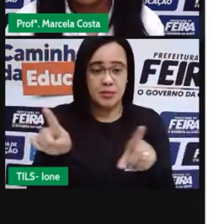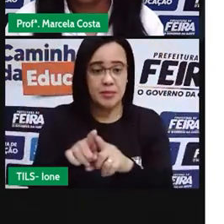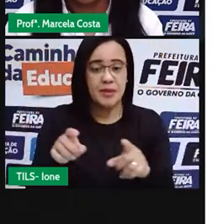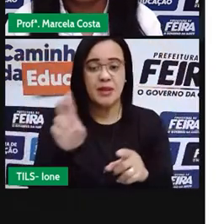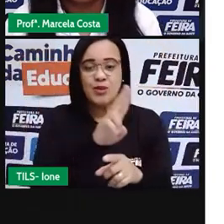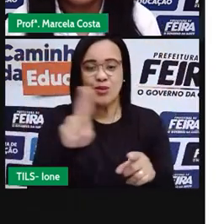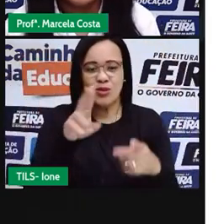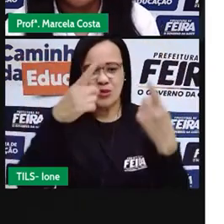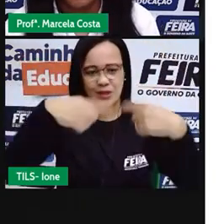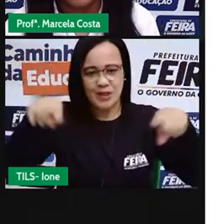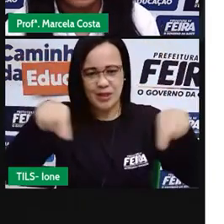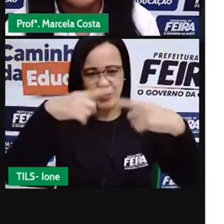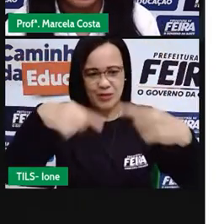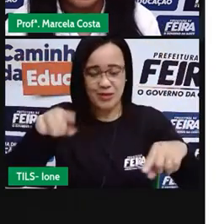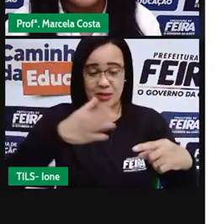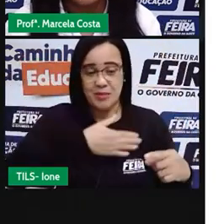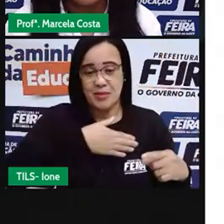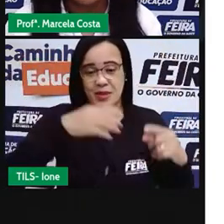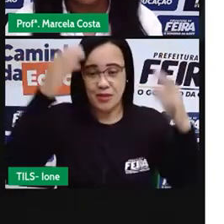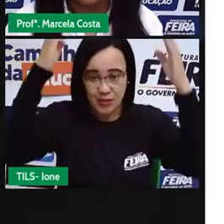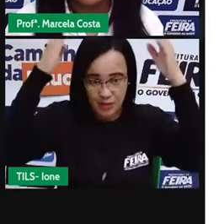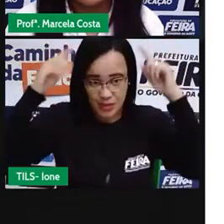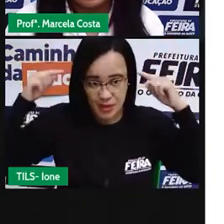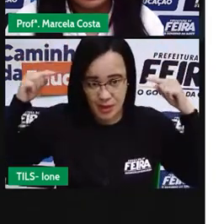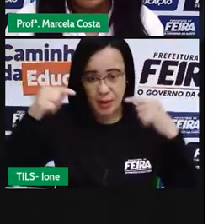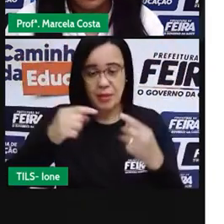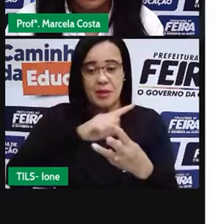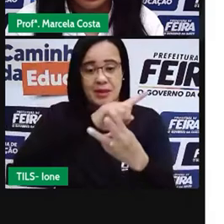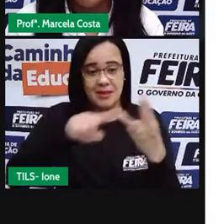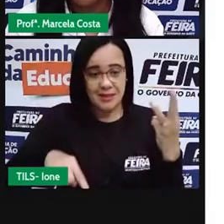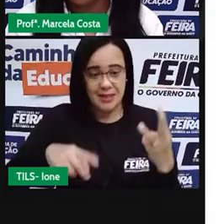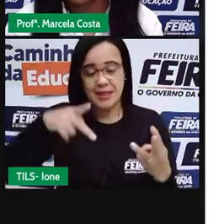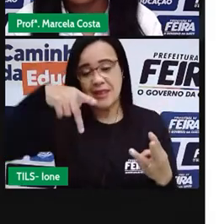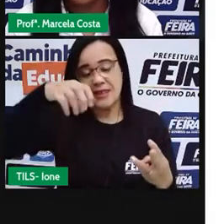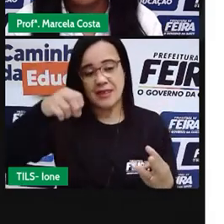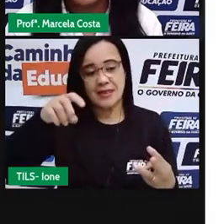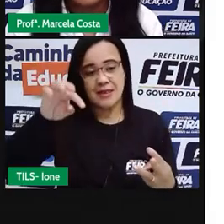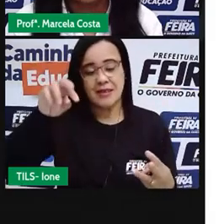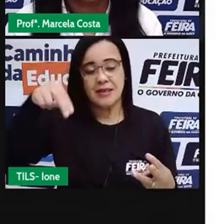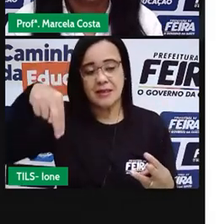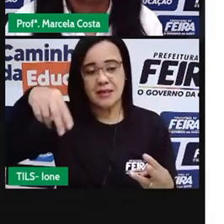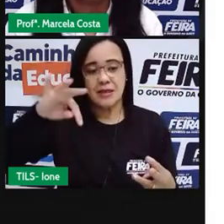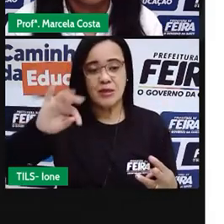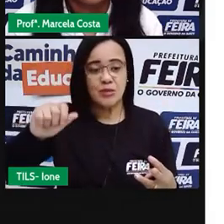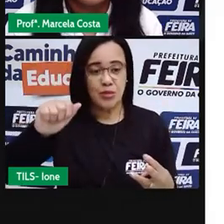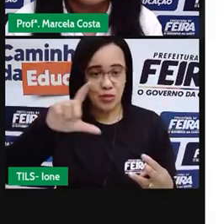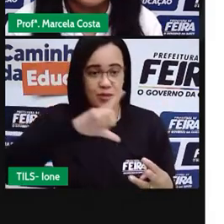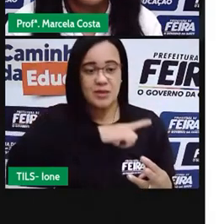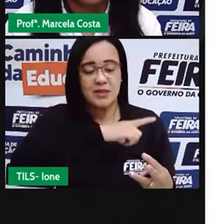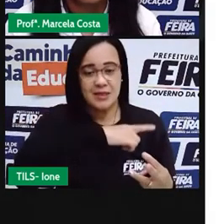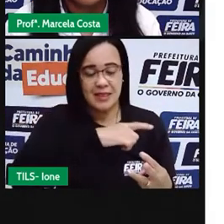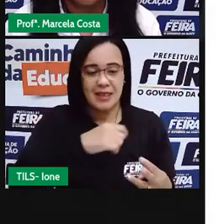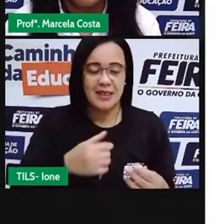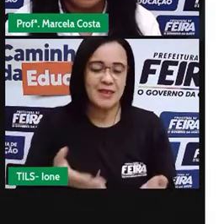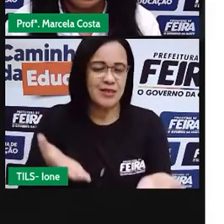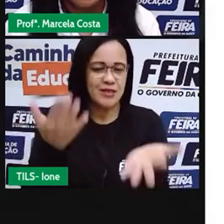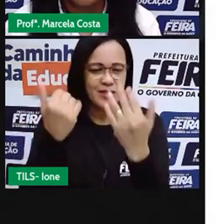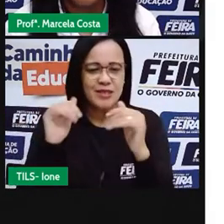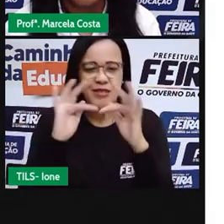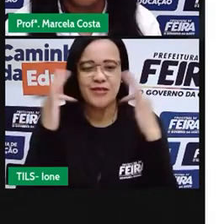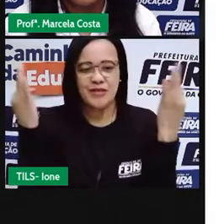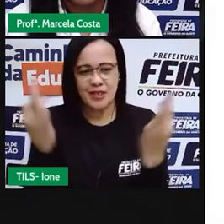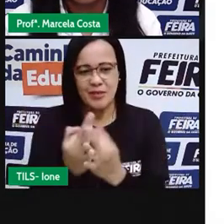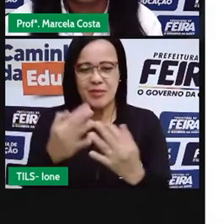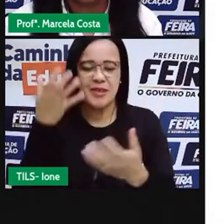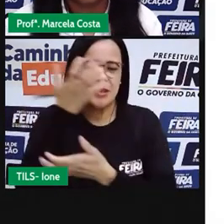meu chapéu tem três pontas assista o vídeo que tem essa música convide seus familiares pra cantar e dançar com você